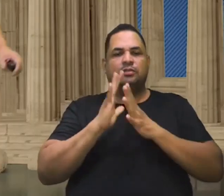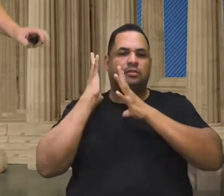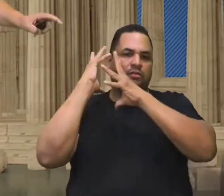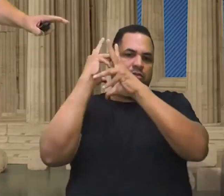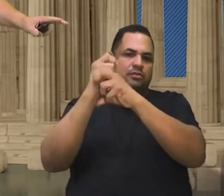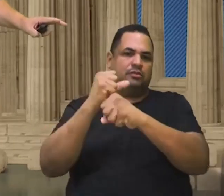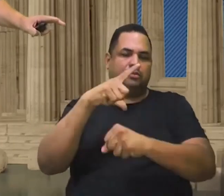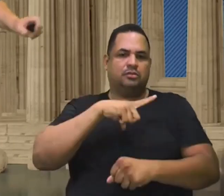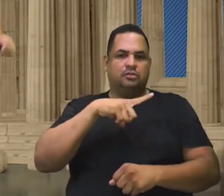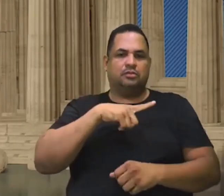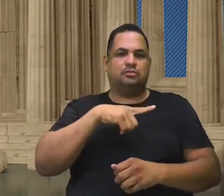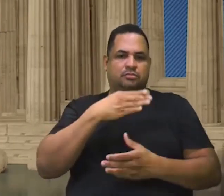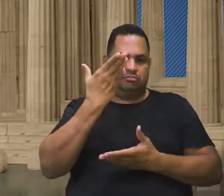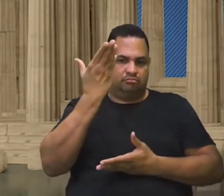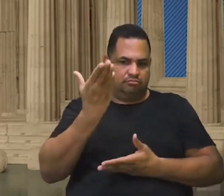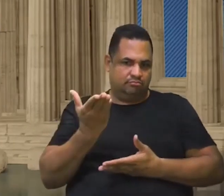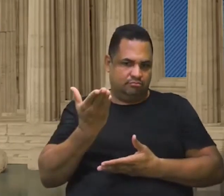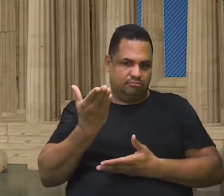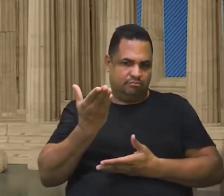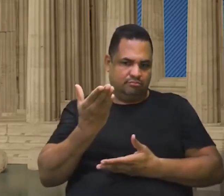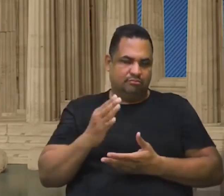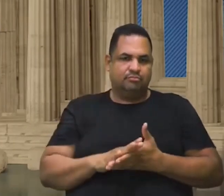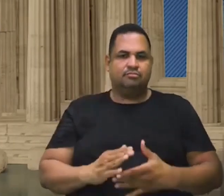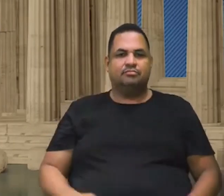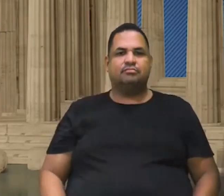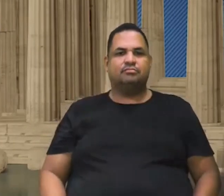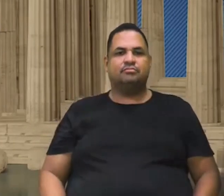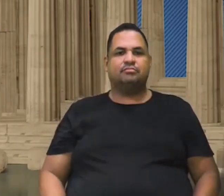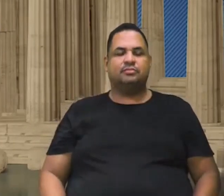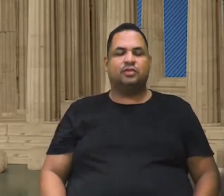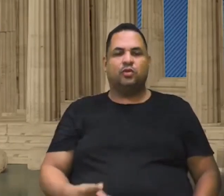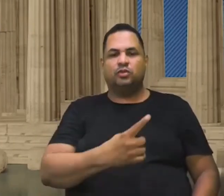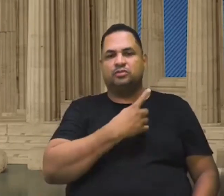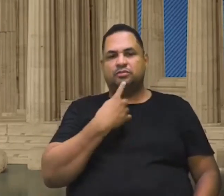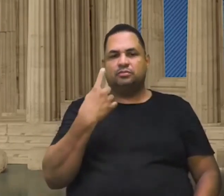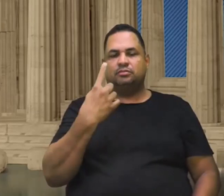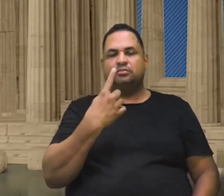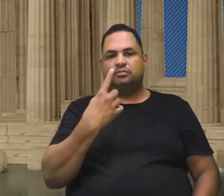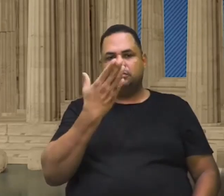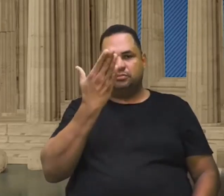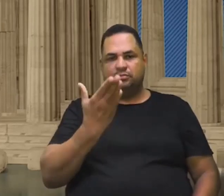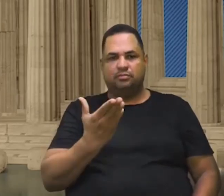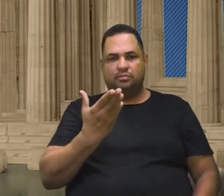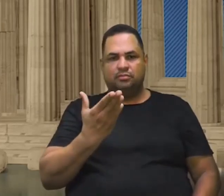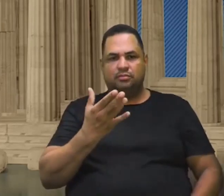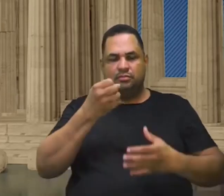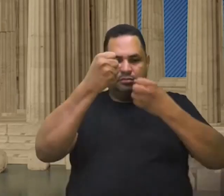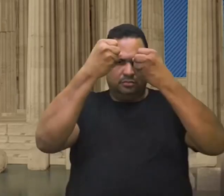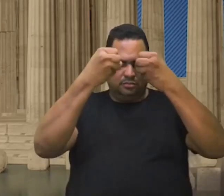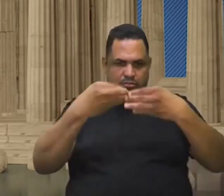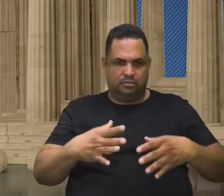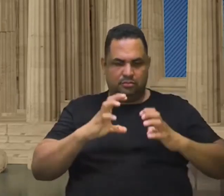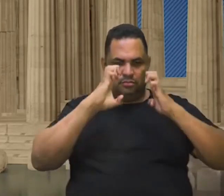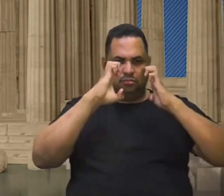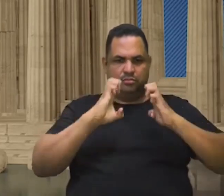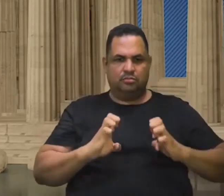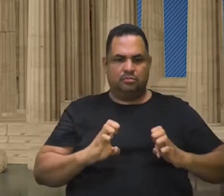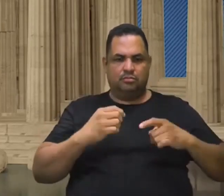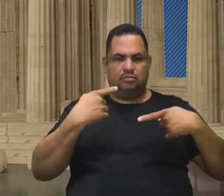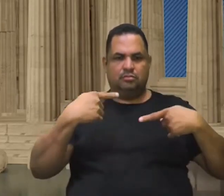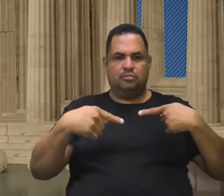Temos testemunhas aqui. E nós percebemos, colocamos, que ética e